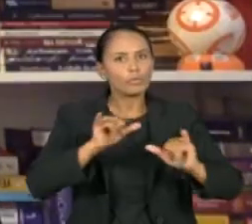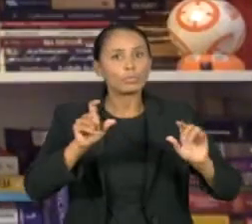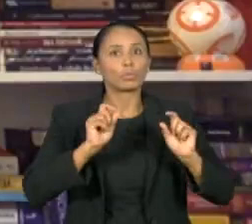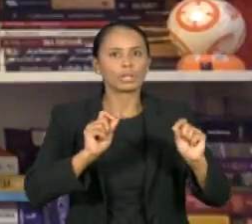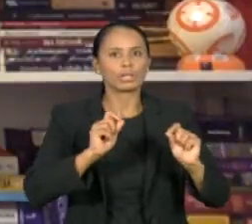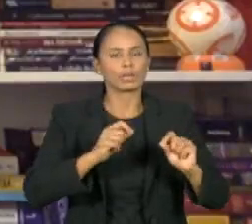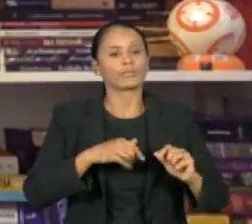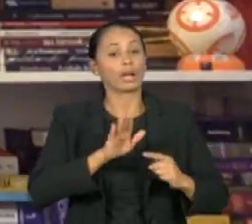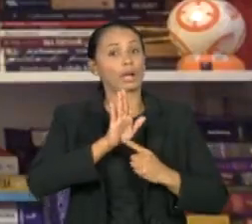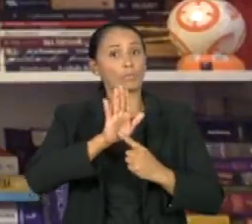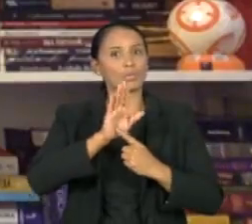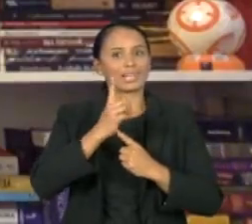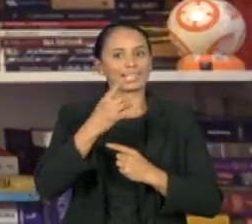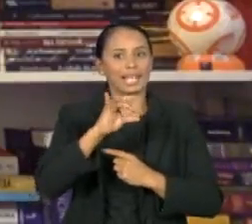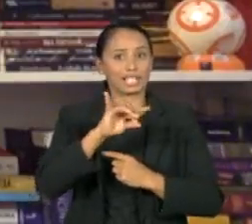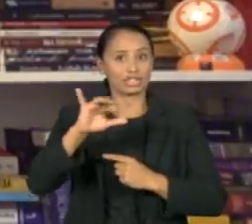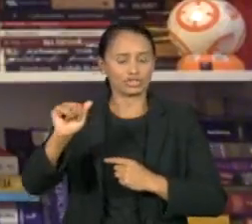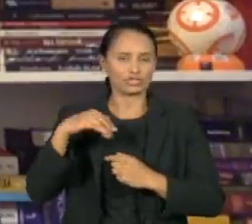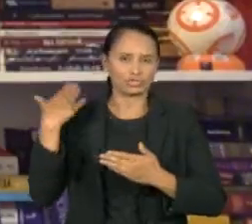manifestar dentro dos 10 dias de prazo.